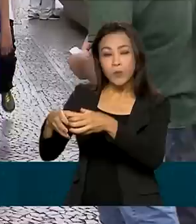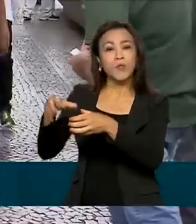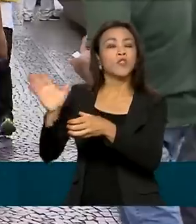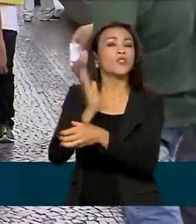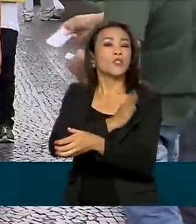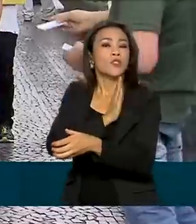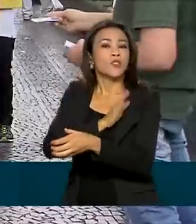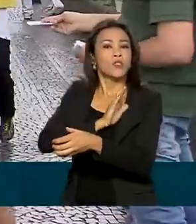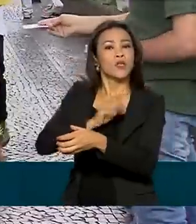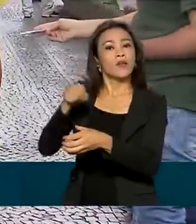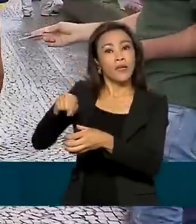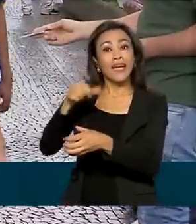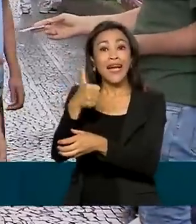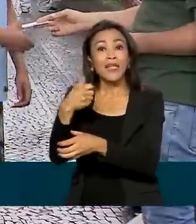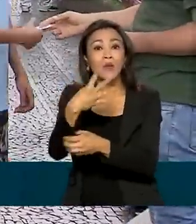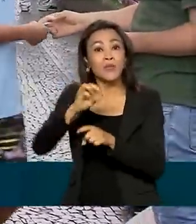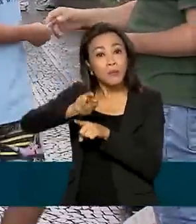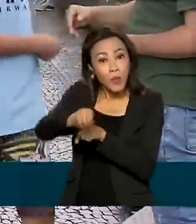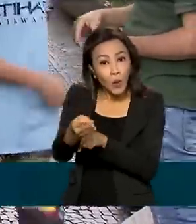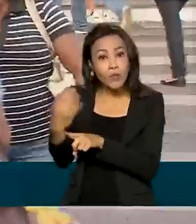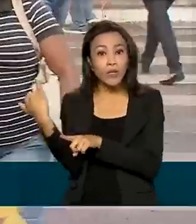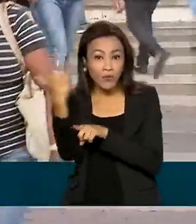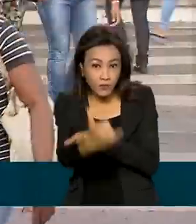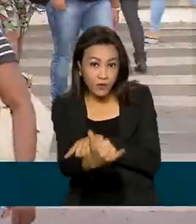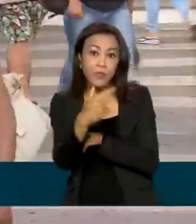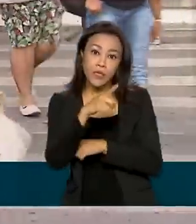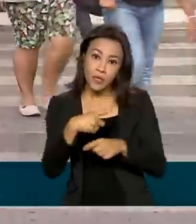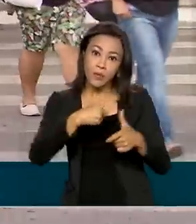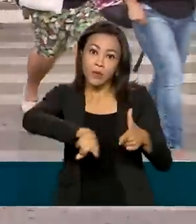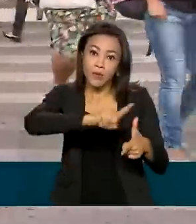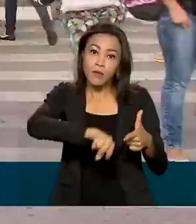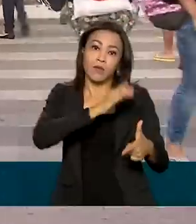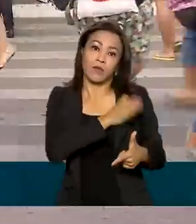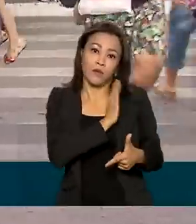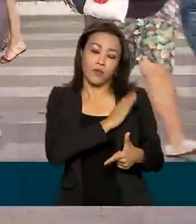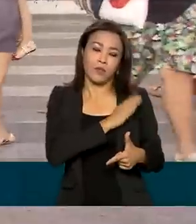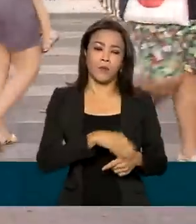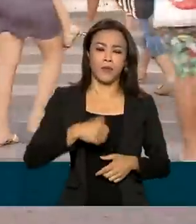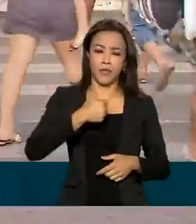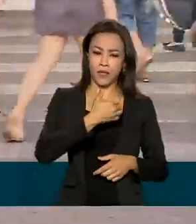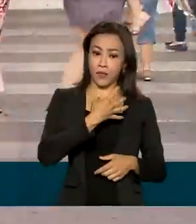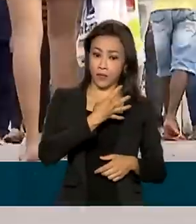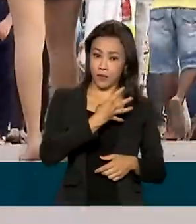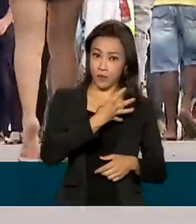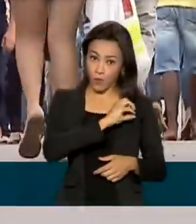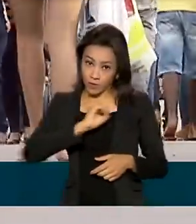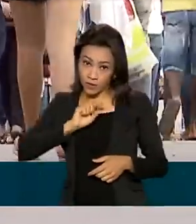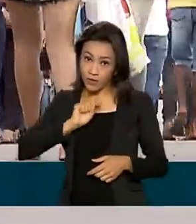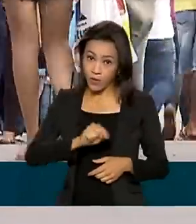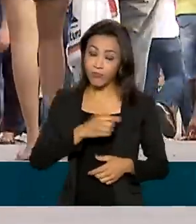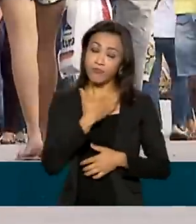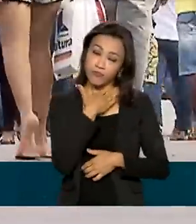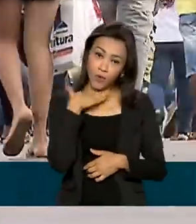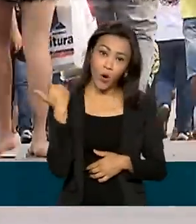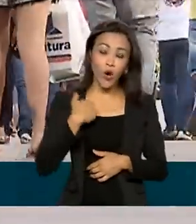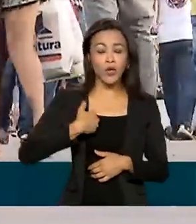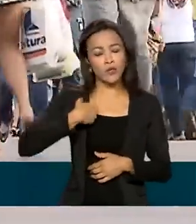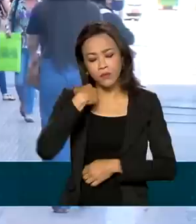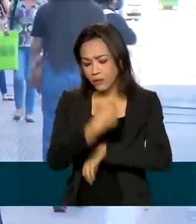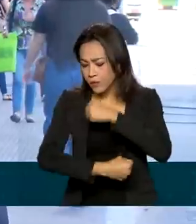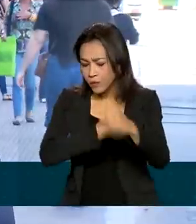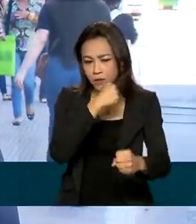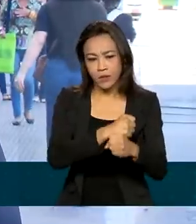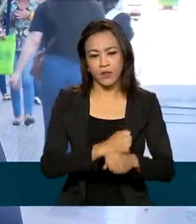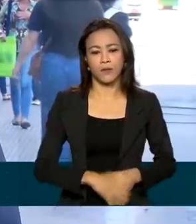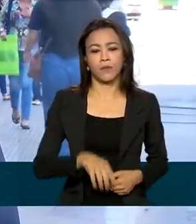milhões de brasileiros têm alguma doença no coração e cerca de 400 mil morrem todos os anos.